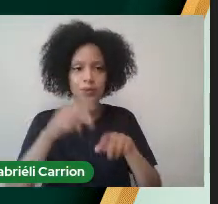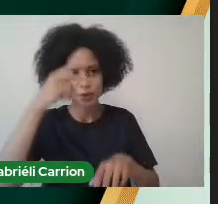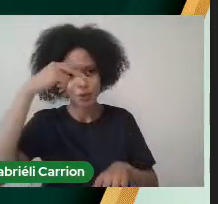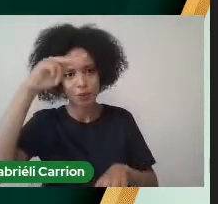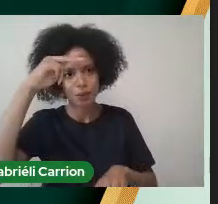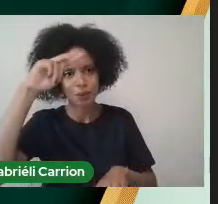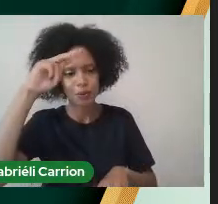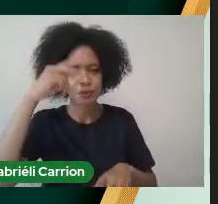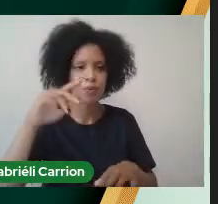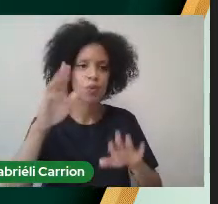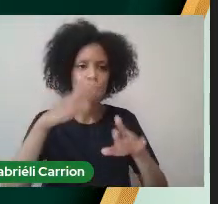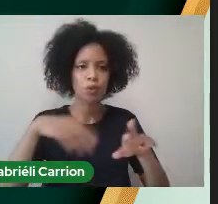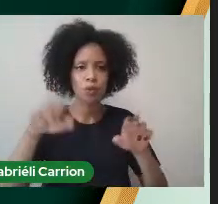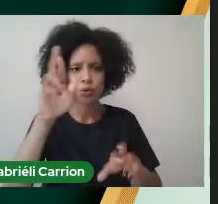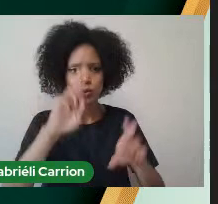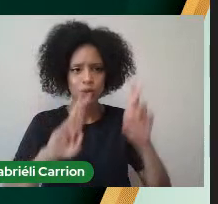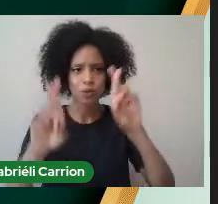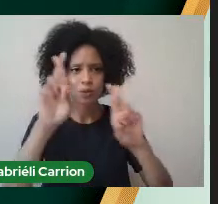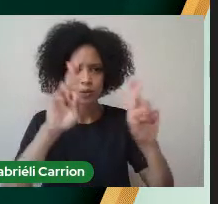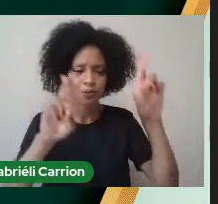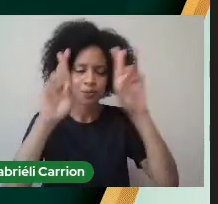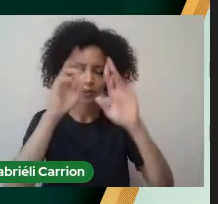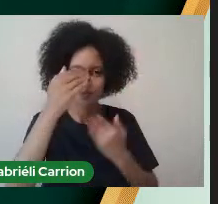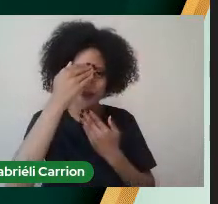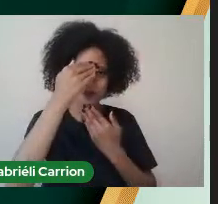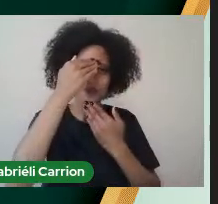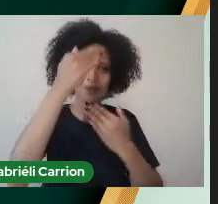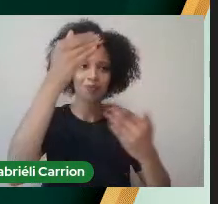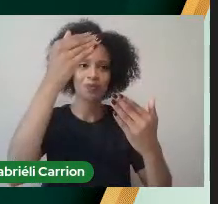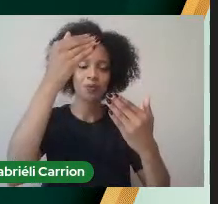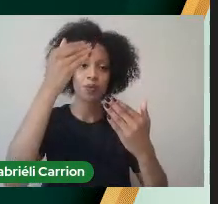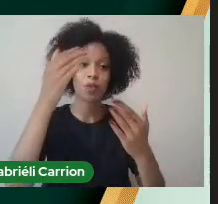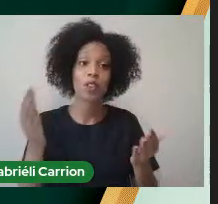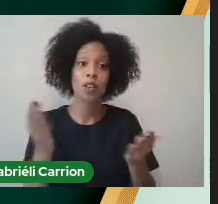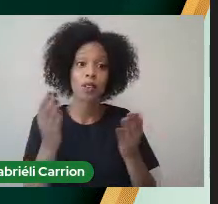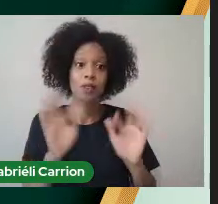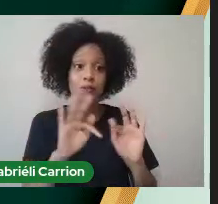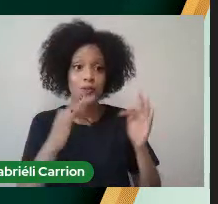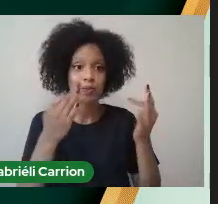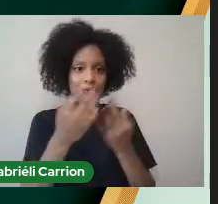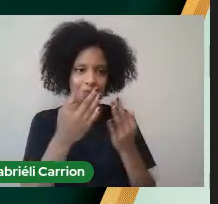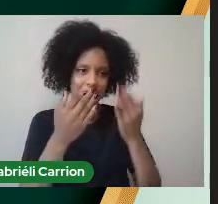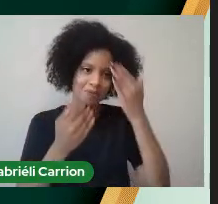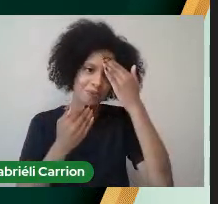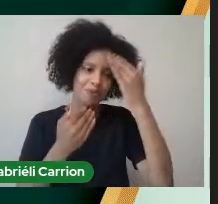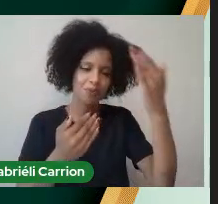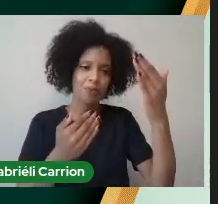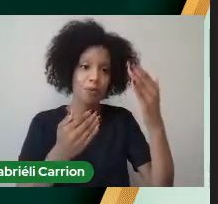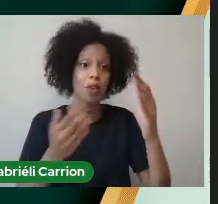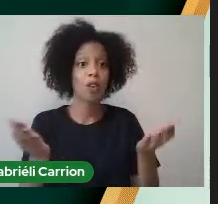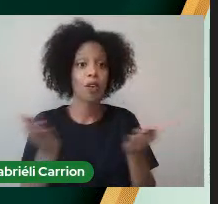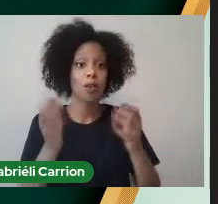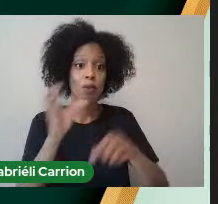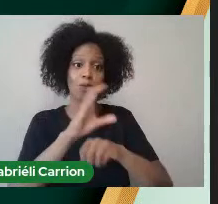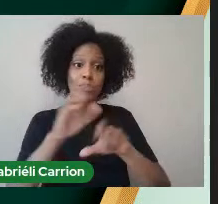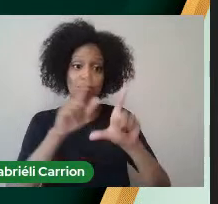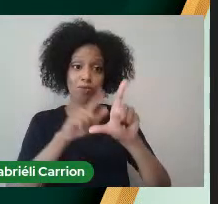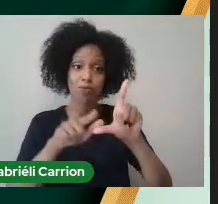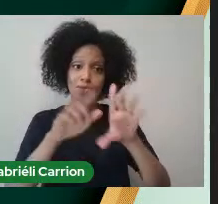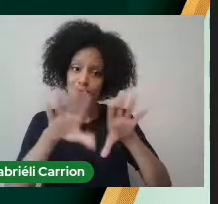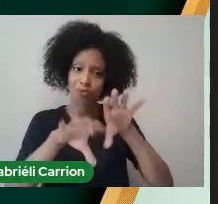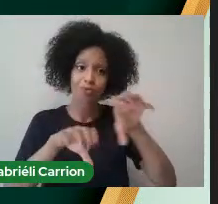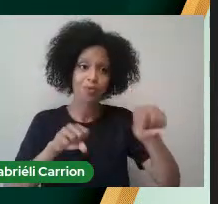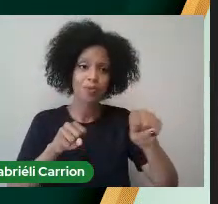autoridades Familiares E nós Agora graduados E licenciatura Em letras Gostaria de